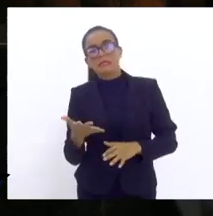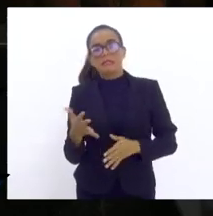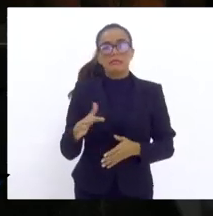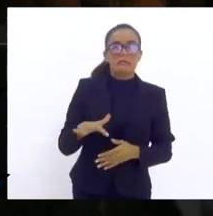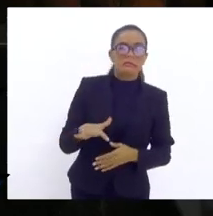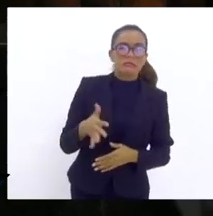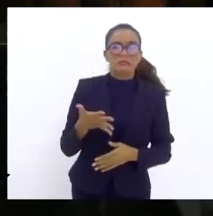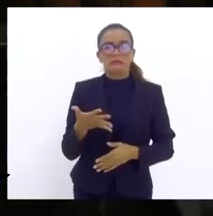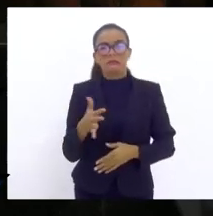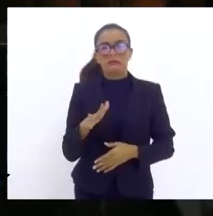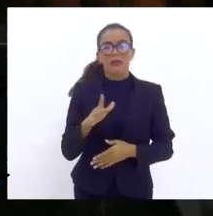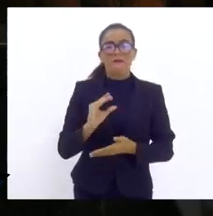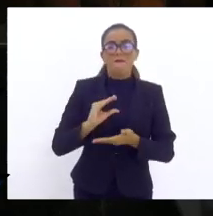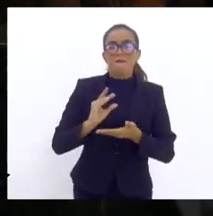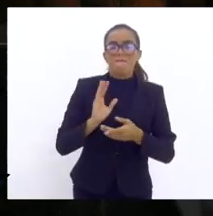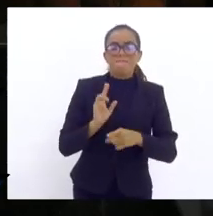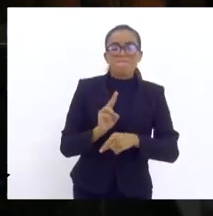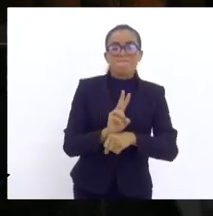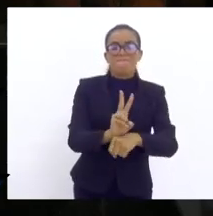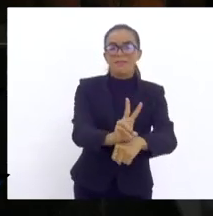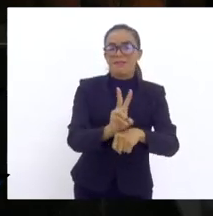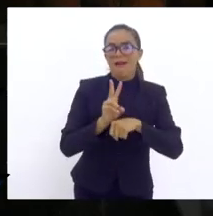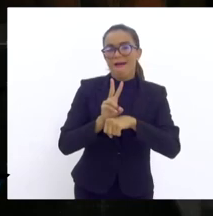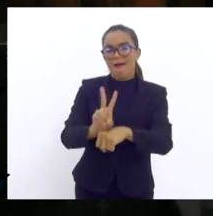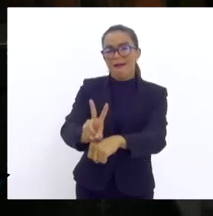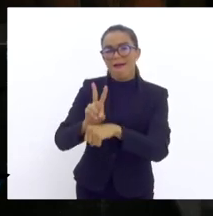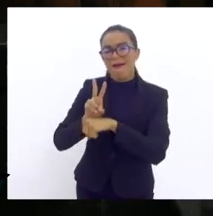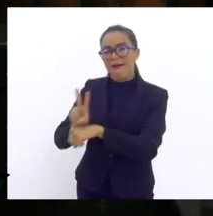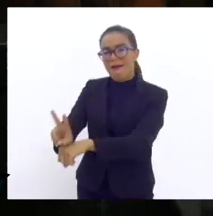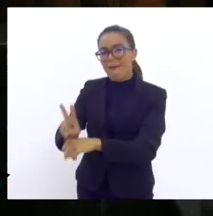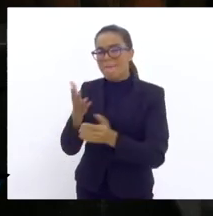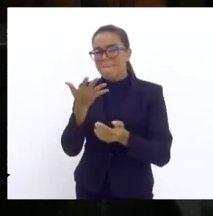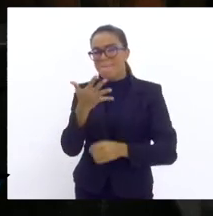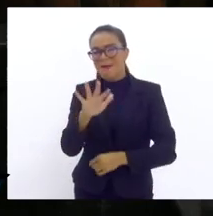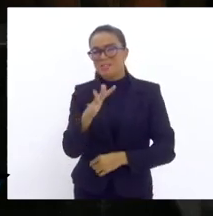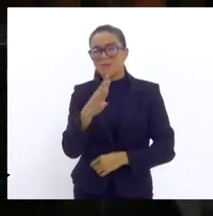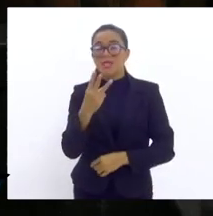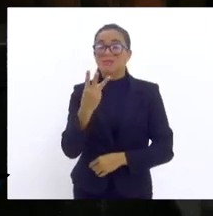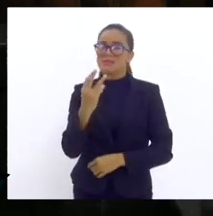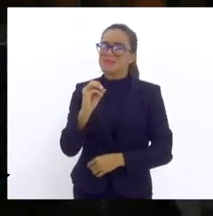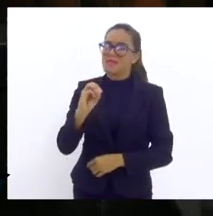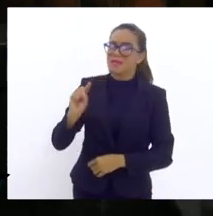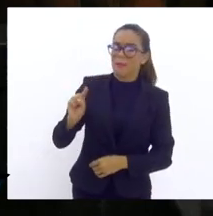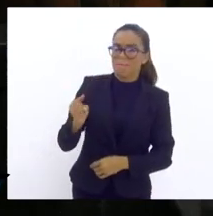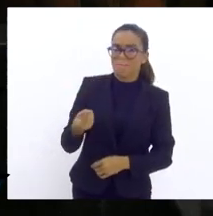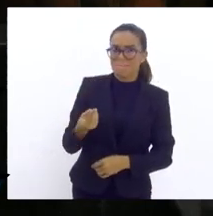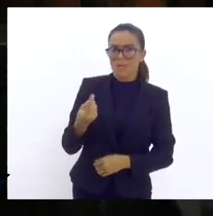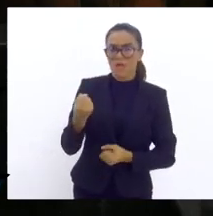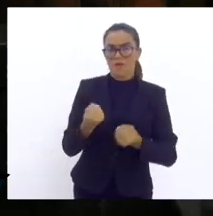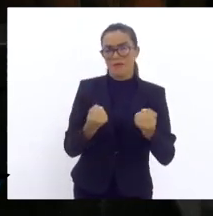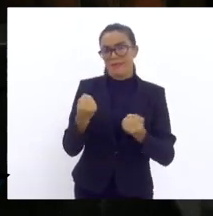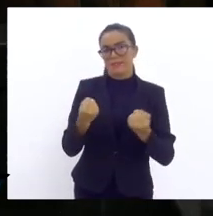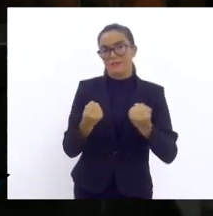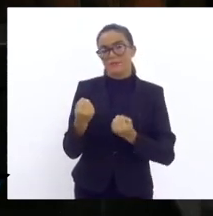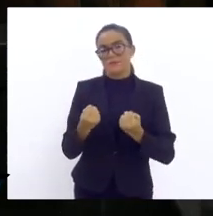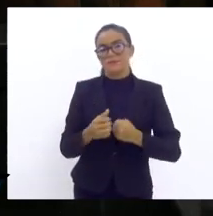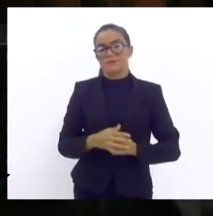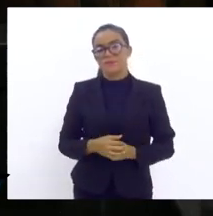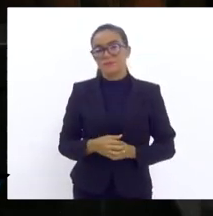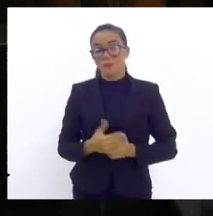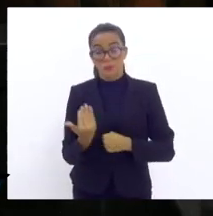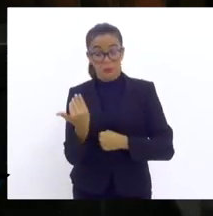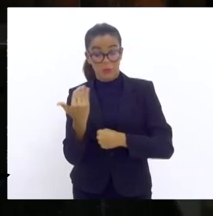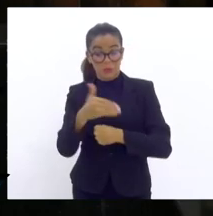seja de financiar 30 mil veículos, o dobro da cidade do Rio de Janeiro. Os